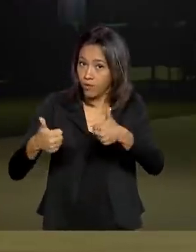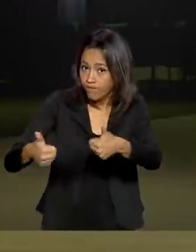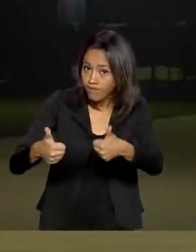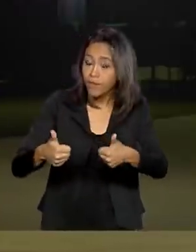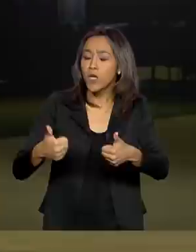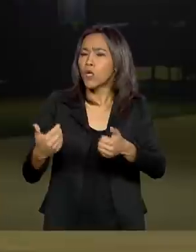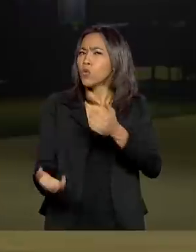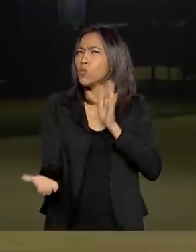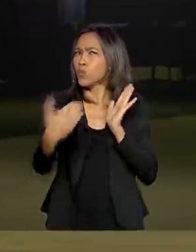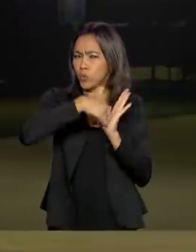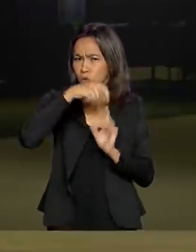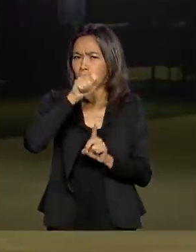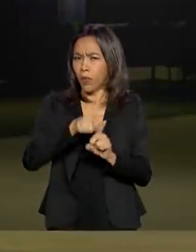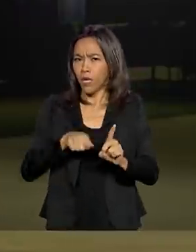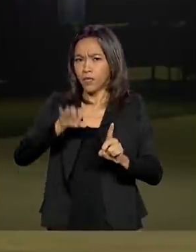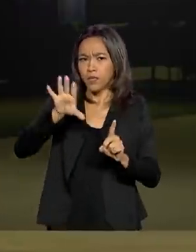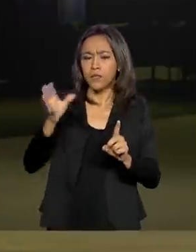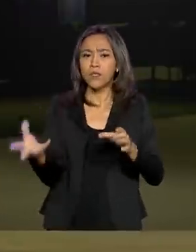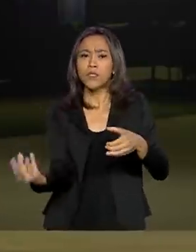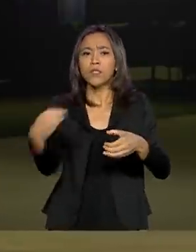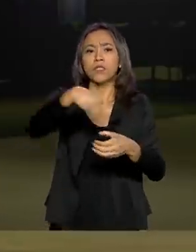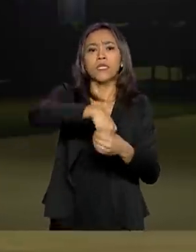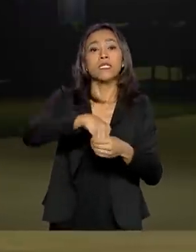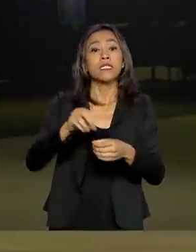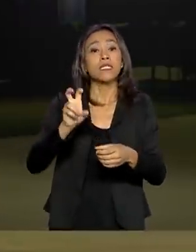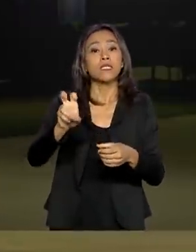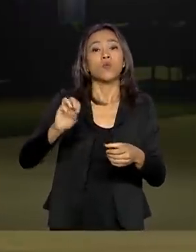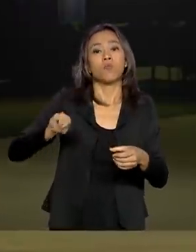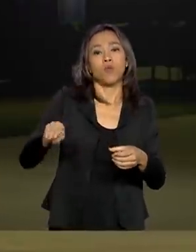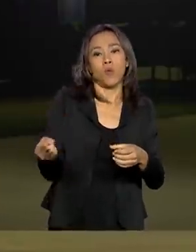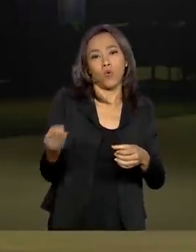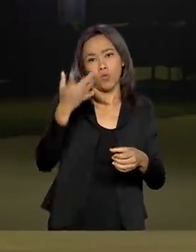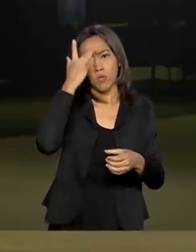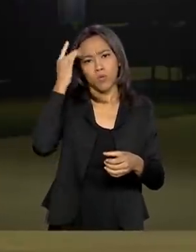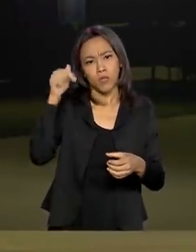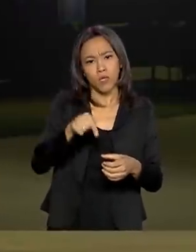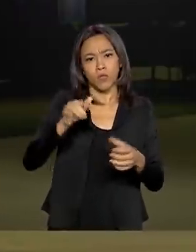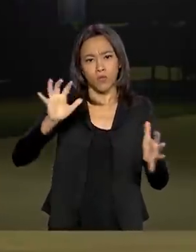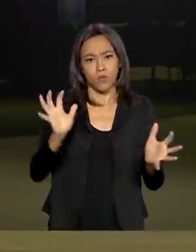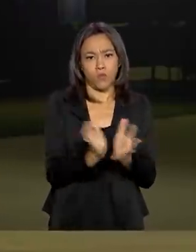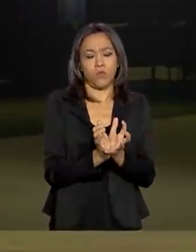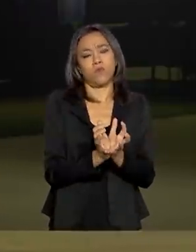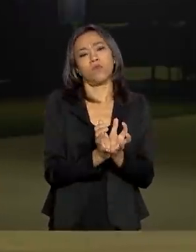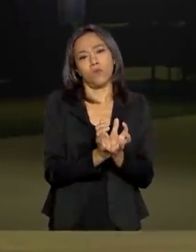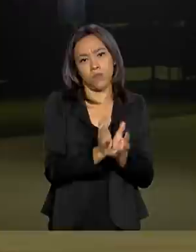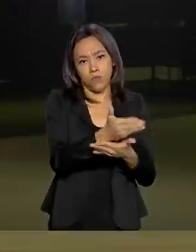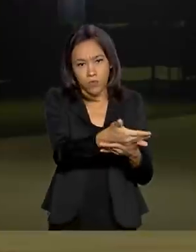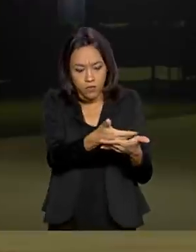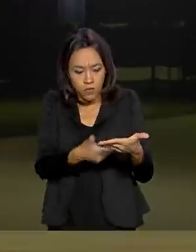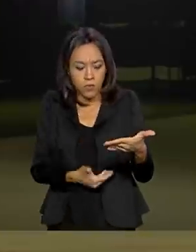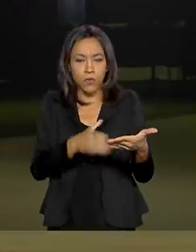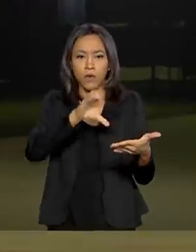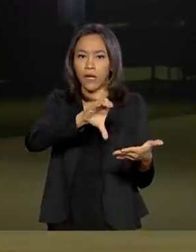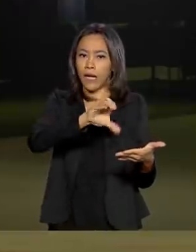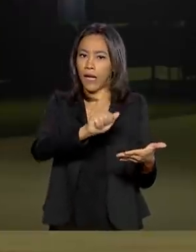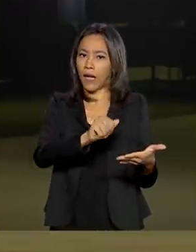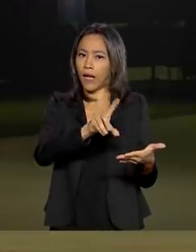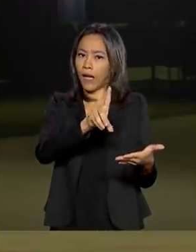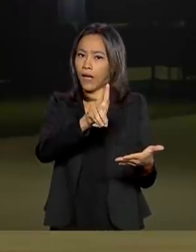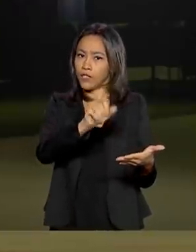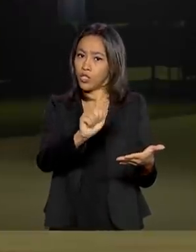adicionamos 5 milhões de pessoas ao cadastramento do Cadastro